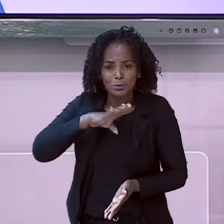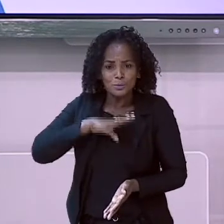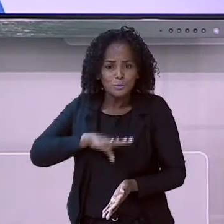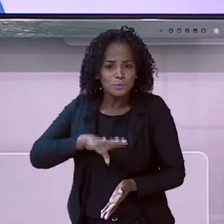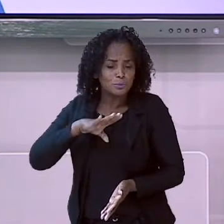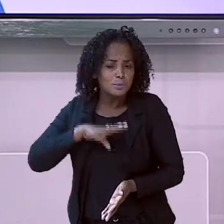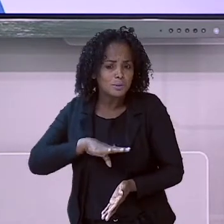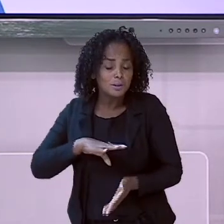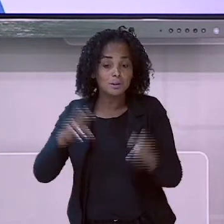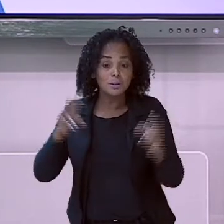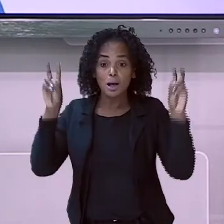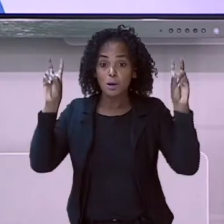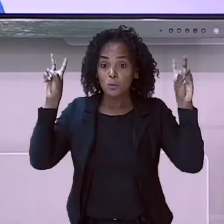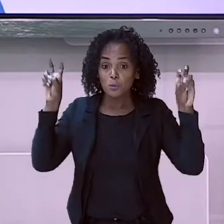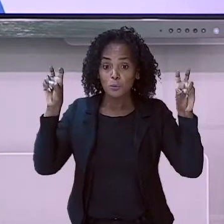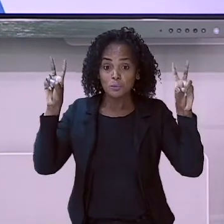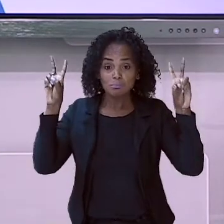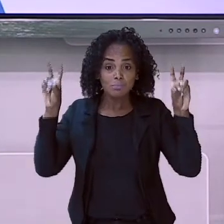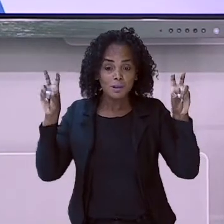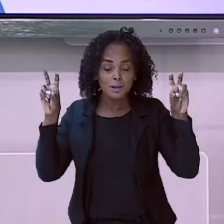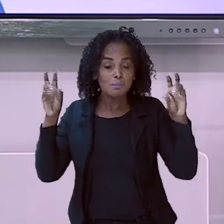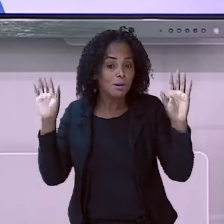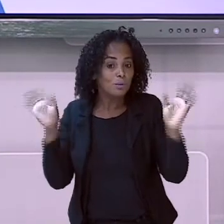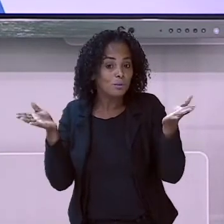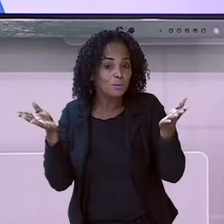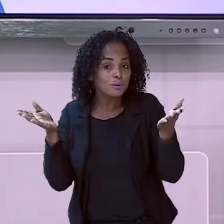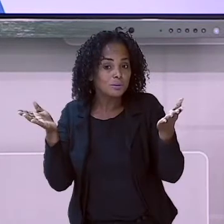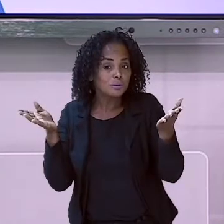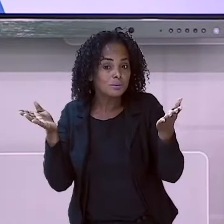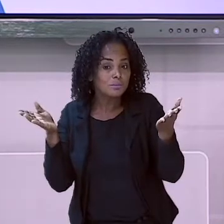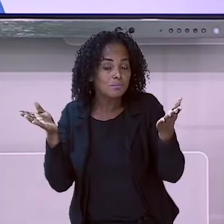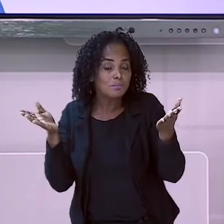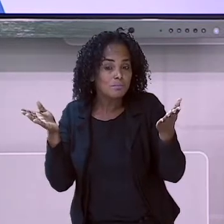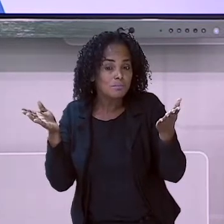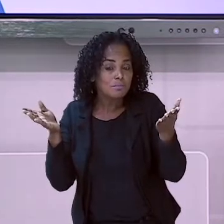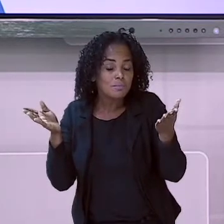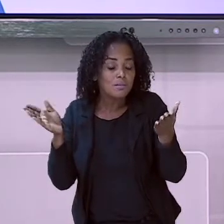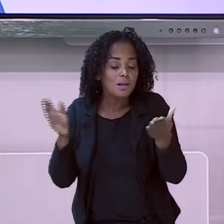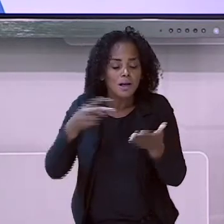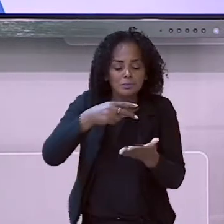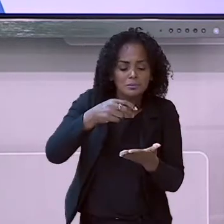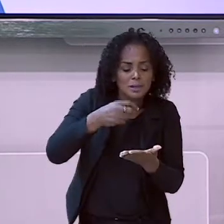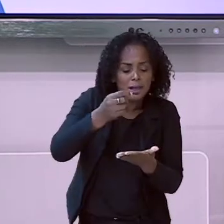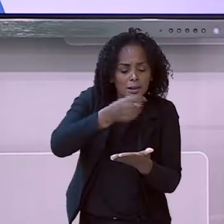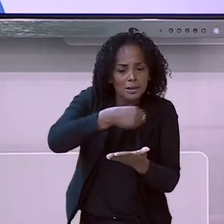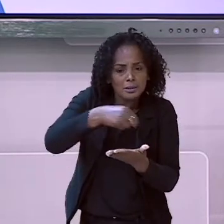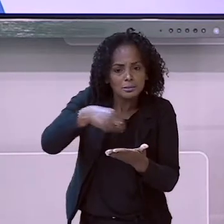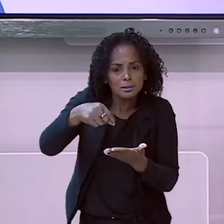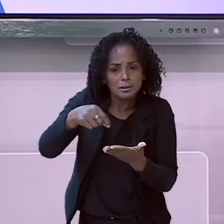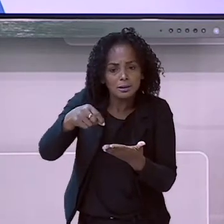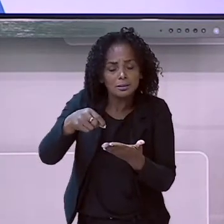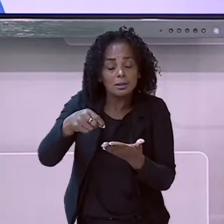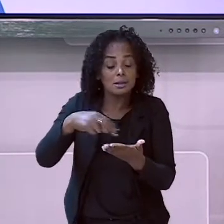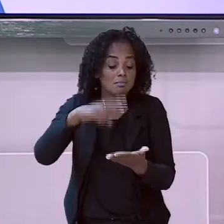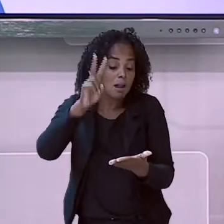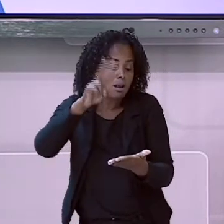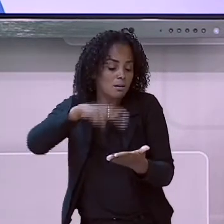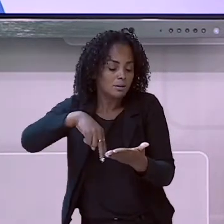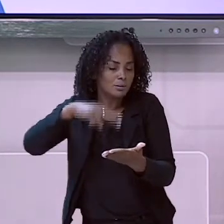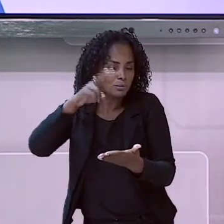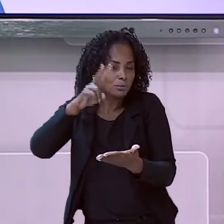o tema da nossa aula de hoje será leitura e escrita. Você gosta de ler?